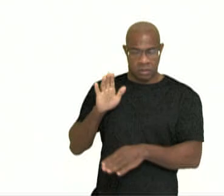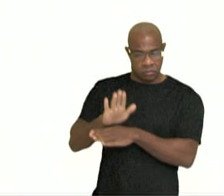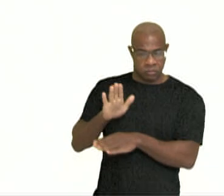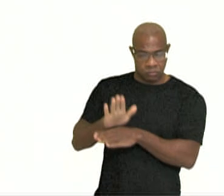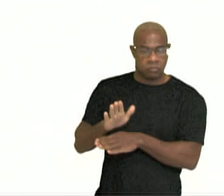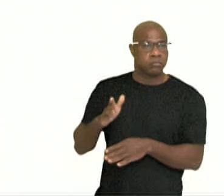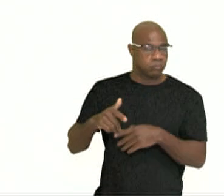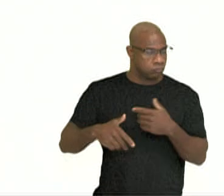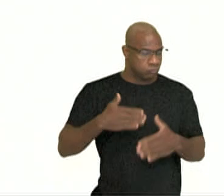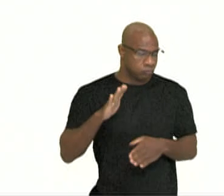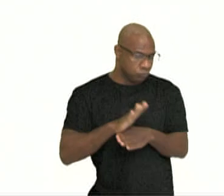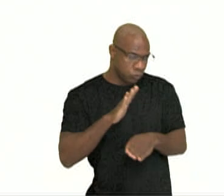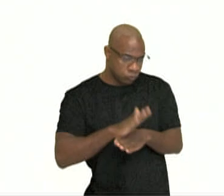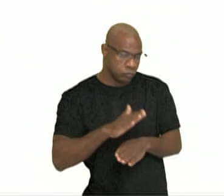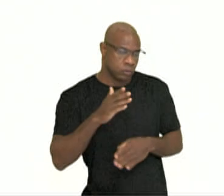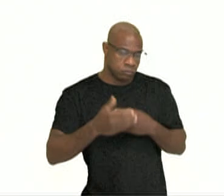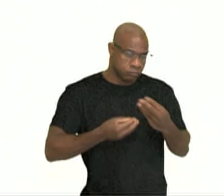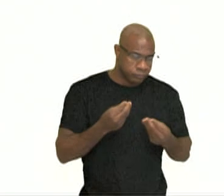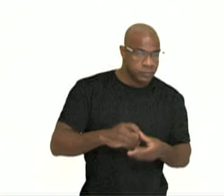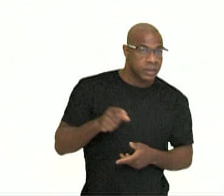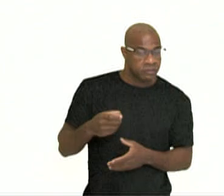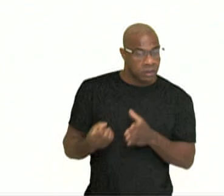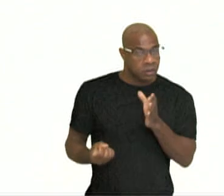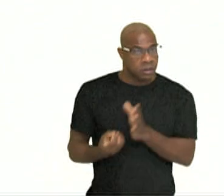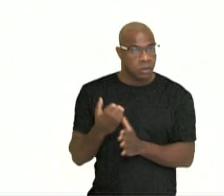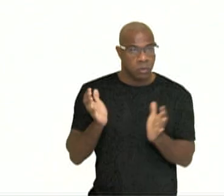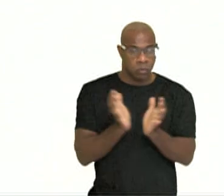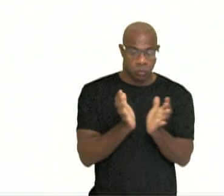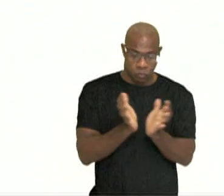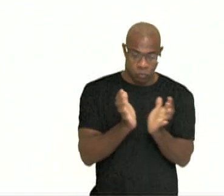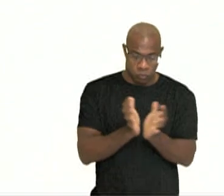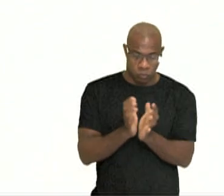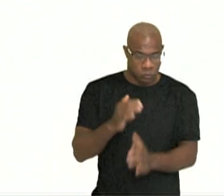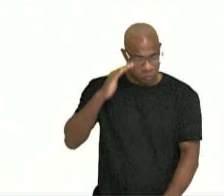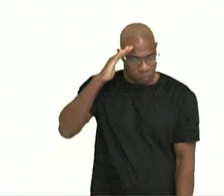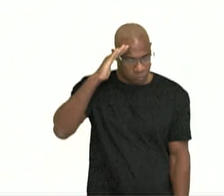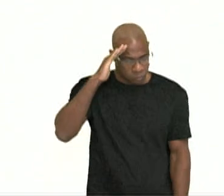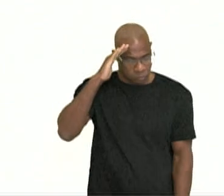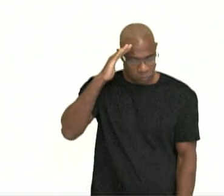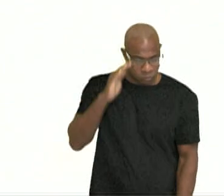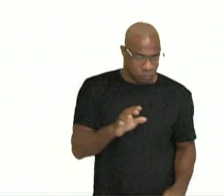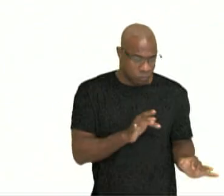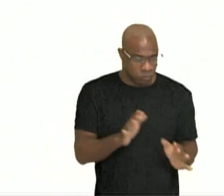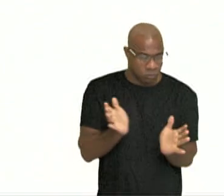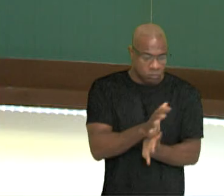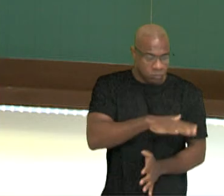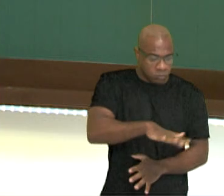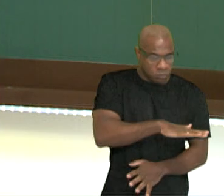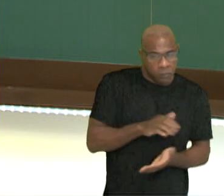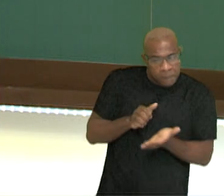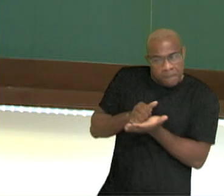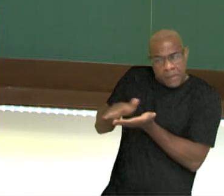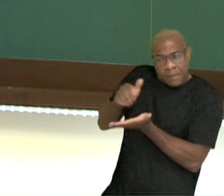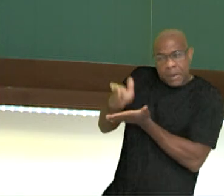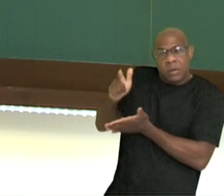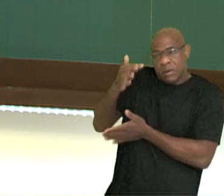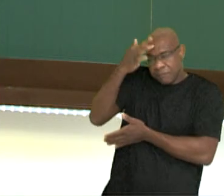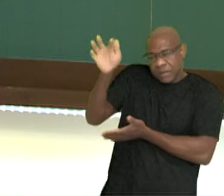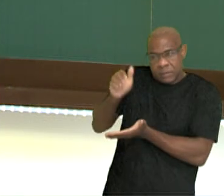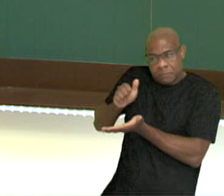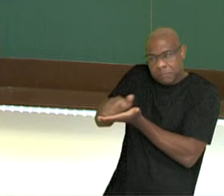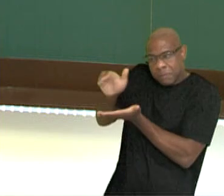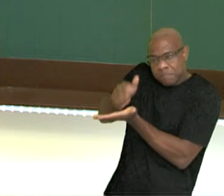vão comandar um pequeno exército que foi montado que vai expulsar os franceses dali, numa tentativa de acabar com esse